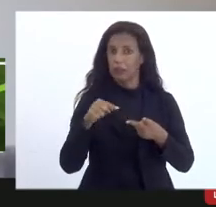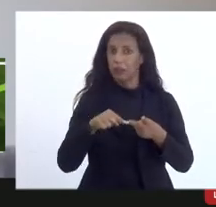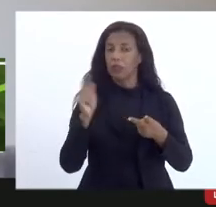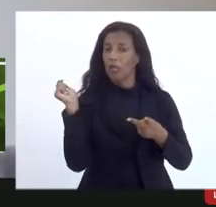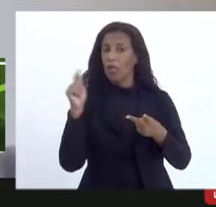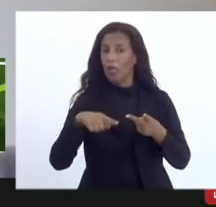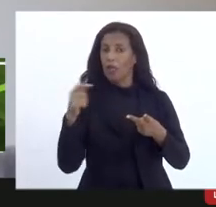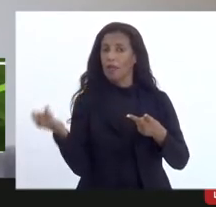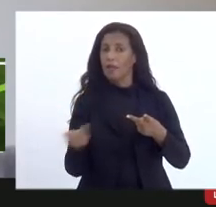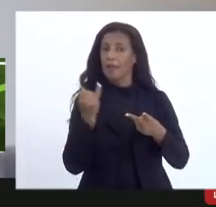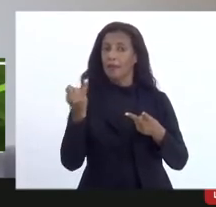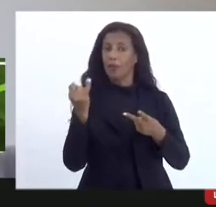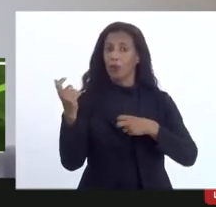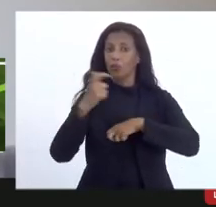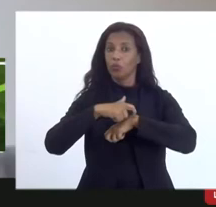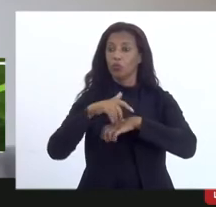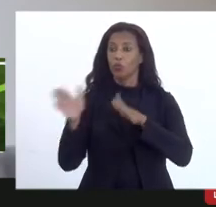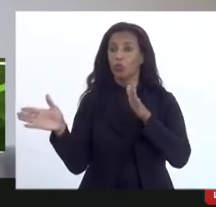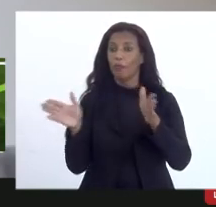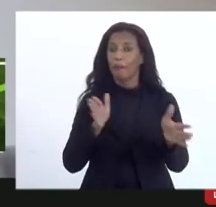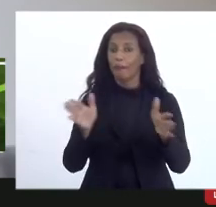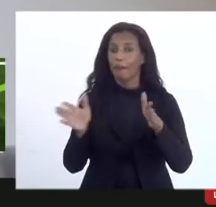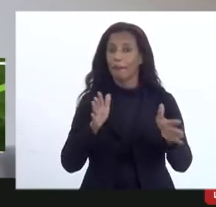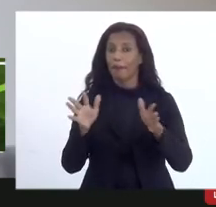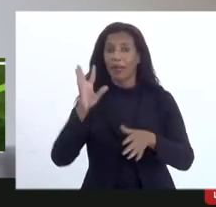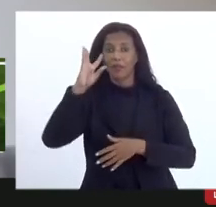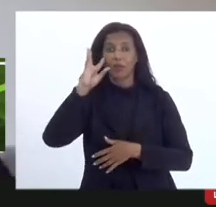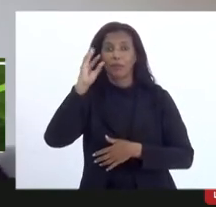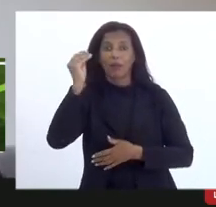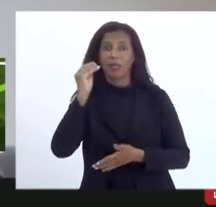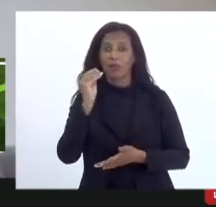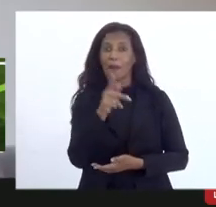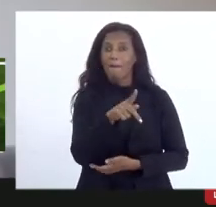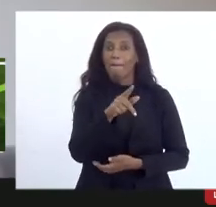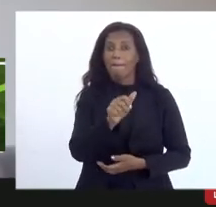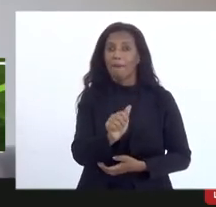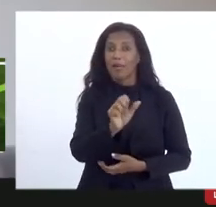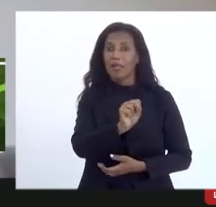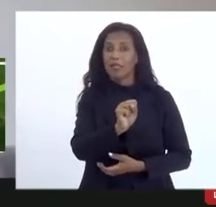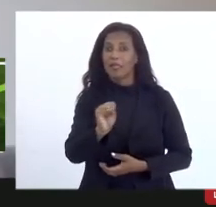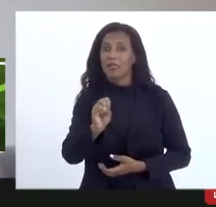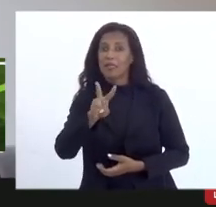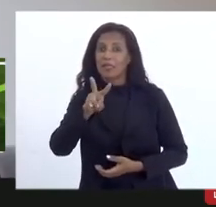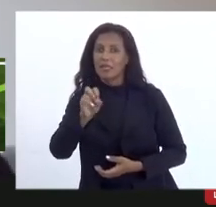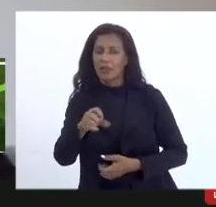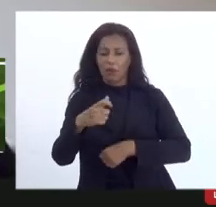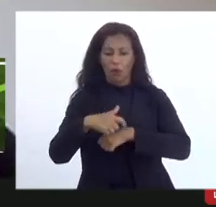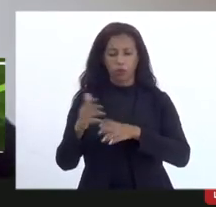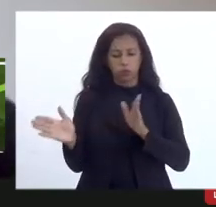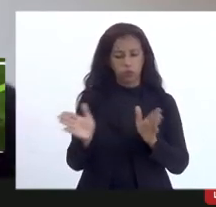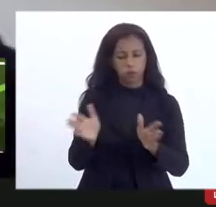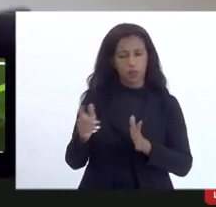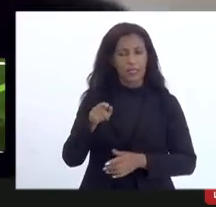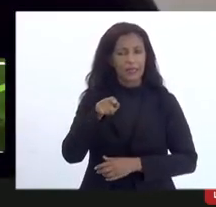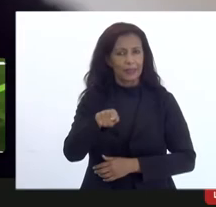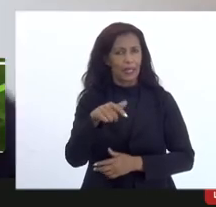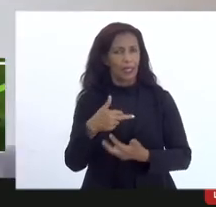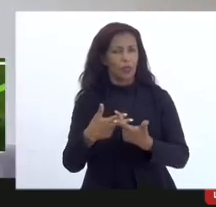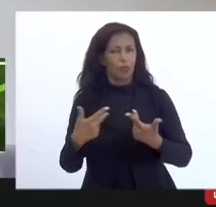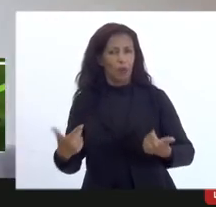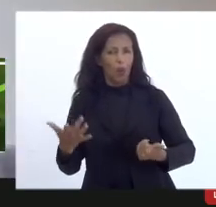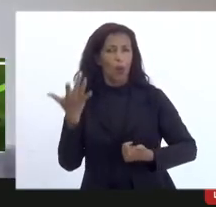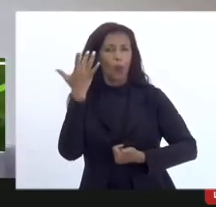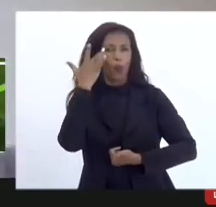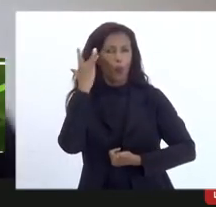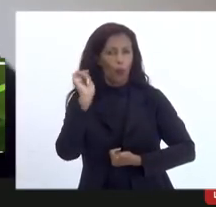importante é esse negócio do prazo para resolver o passivo realmente isso aí é uma coisa que eu